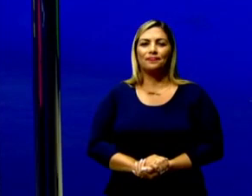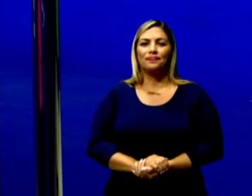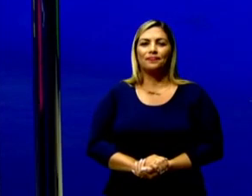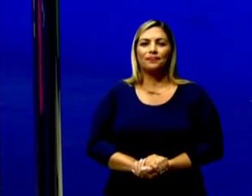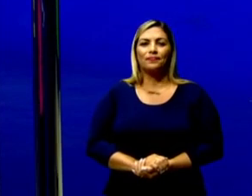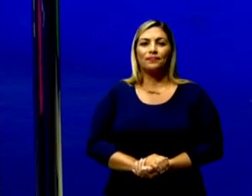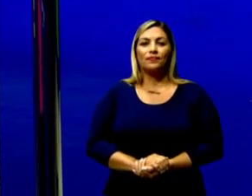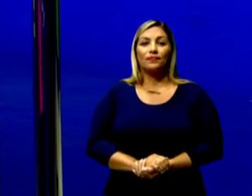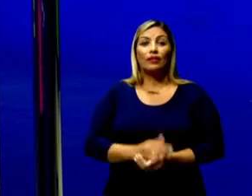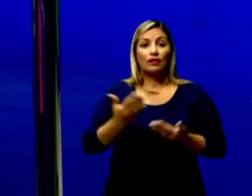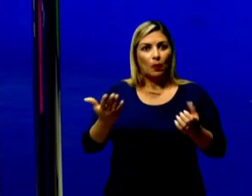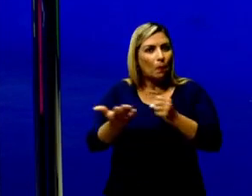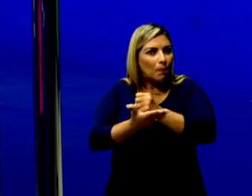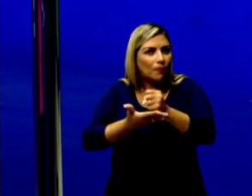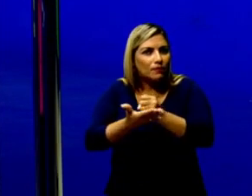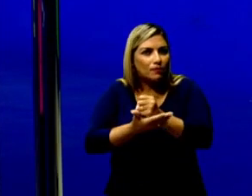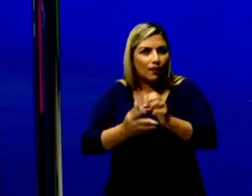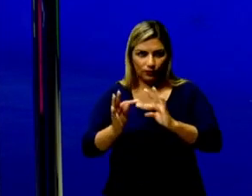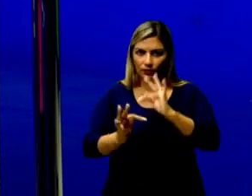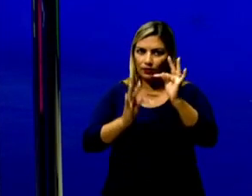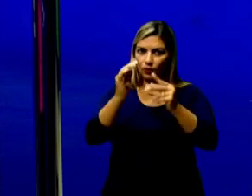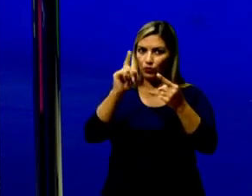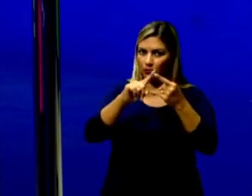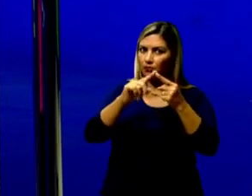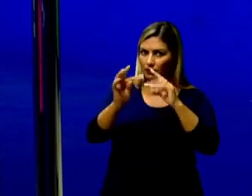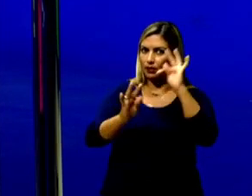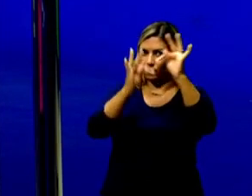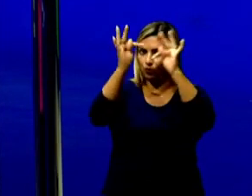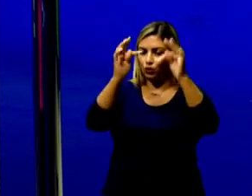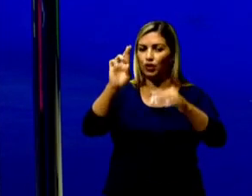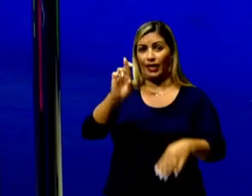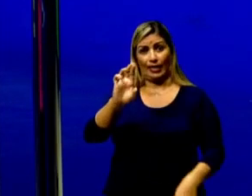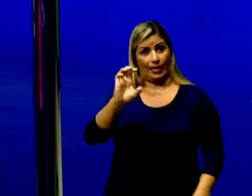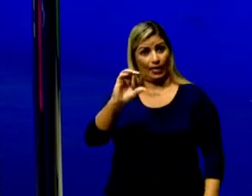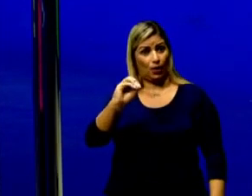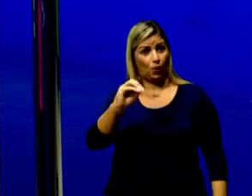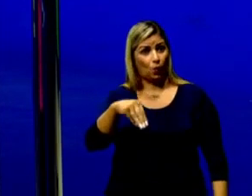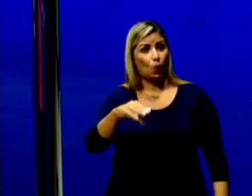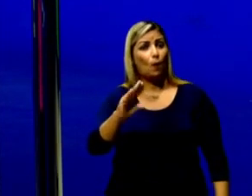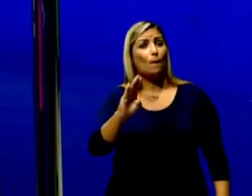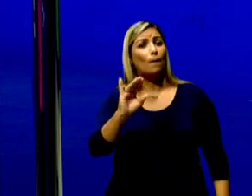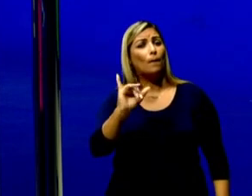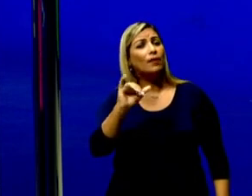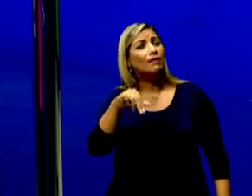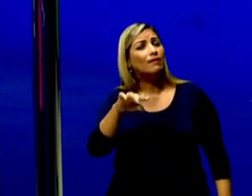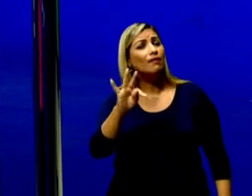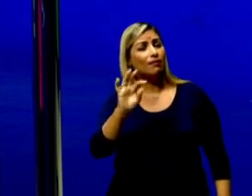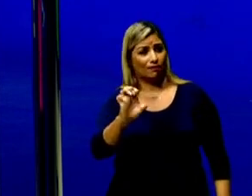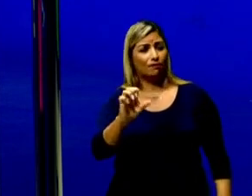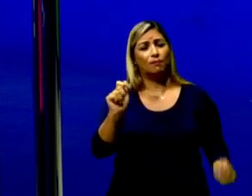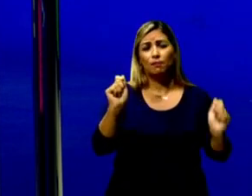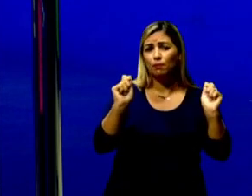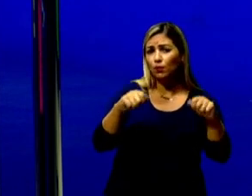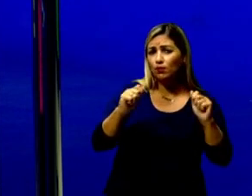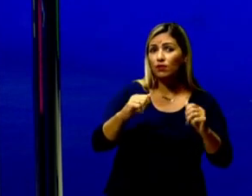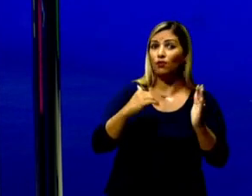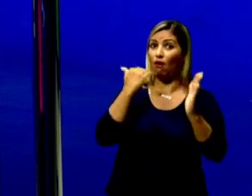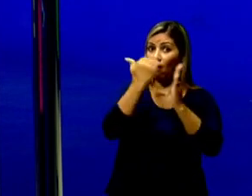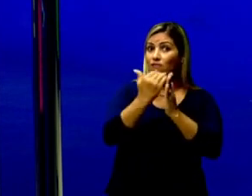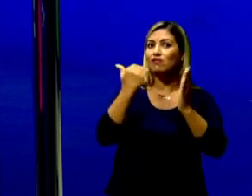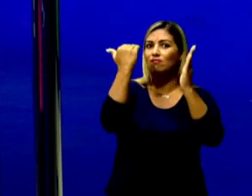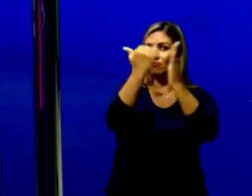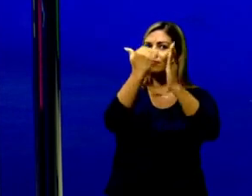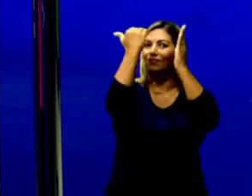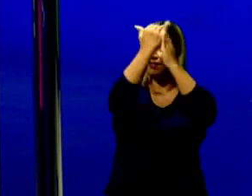Com base nessa primeira tecnologia do DNA recombinante, foi possível dar sequência aos avanços da engenharia